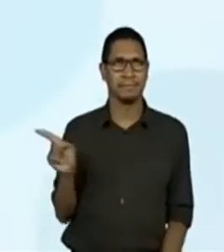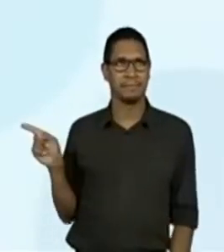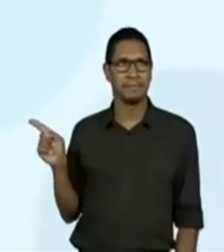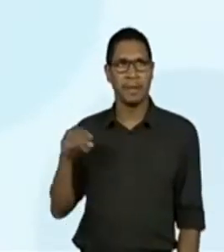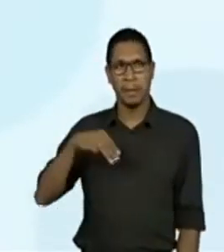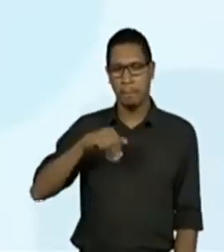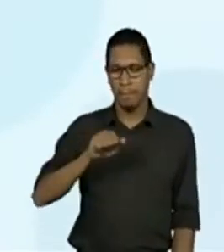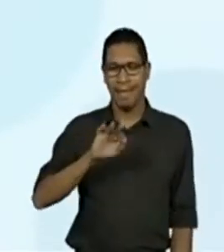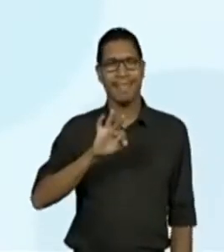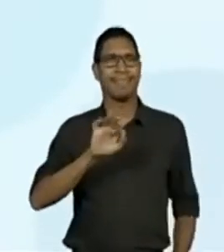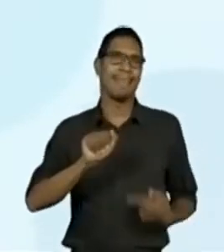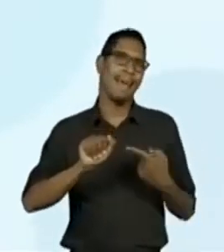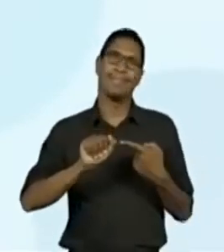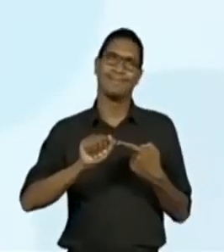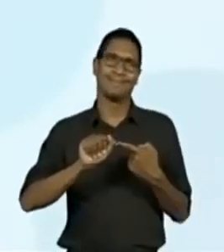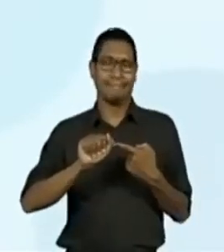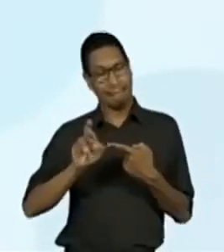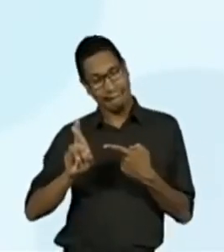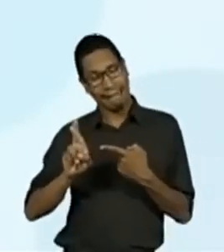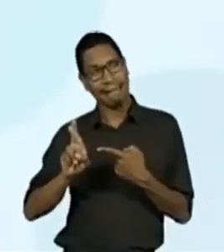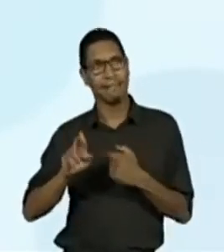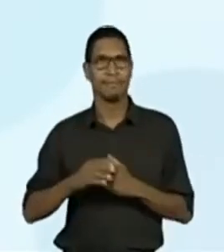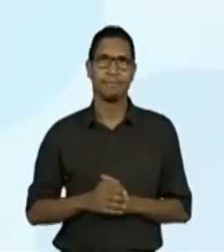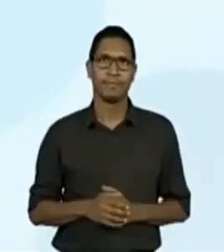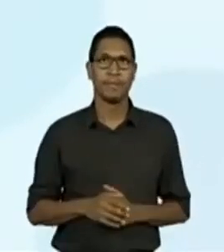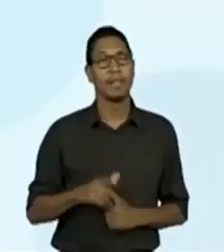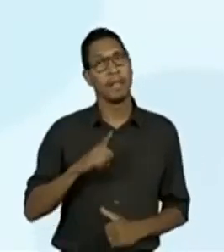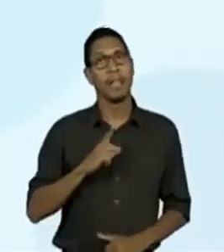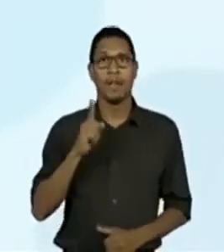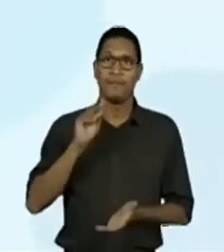E o podem, que tem que concordar aqui.